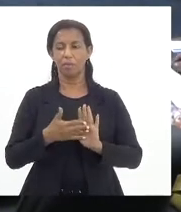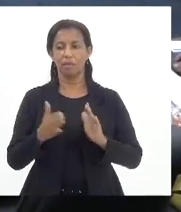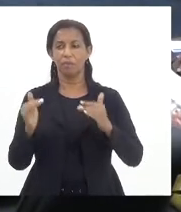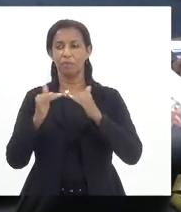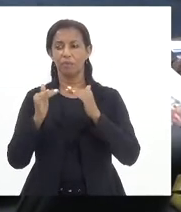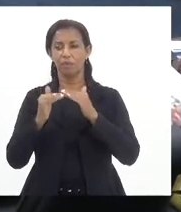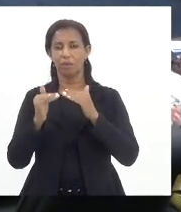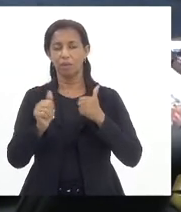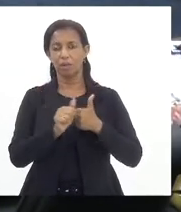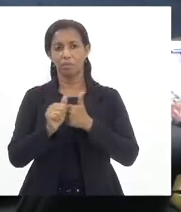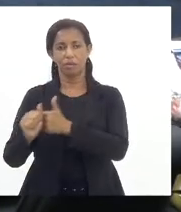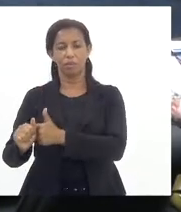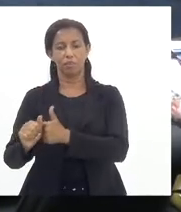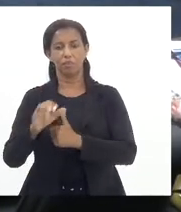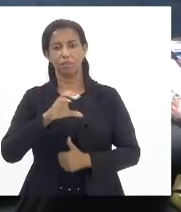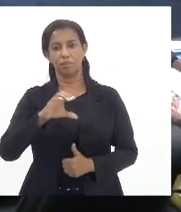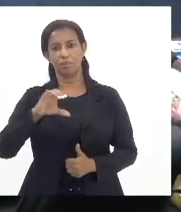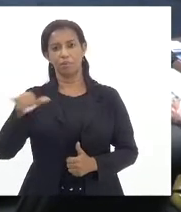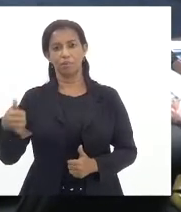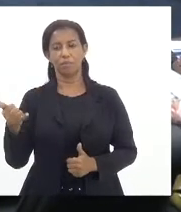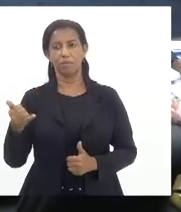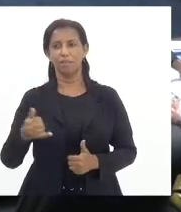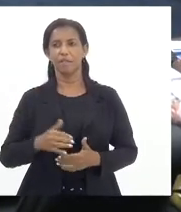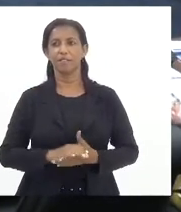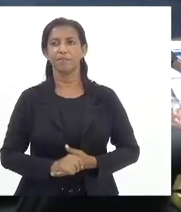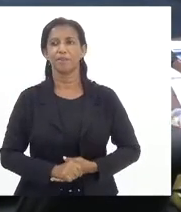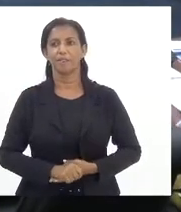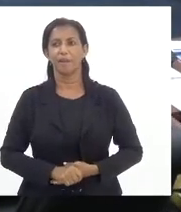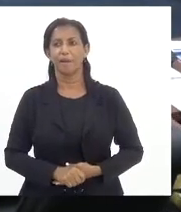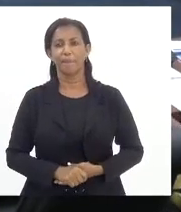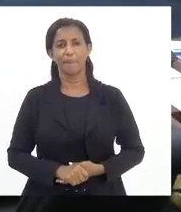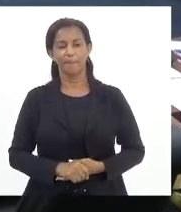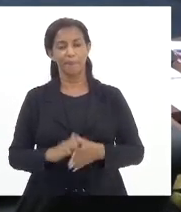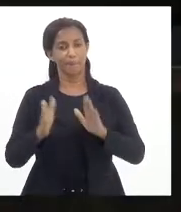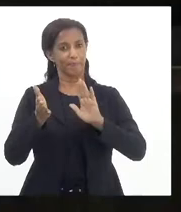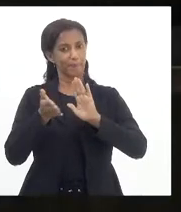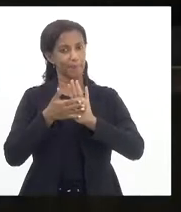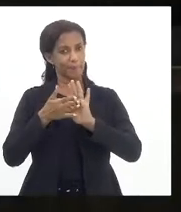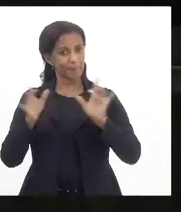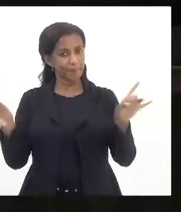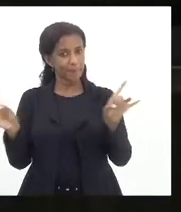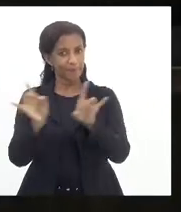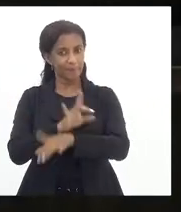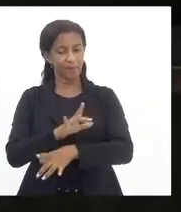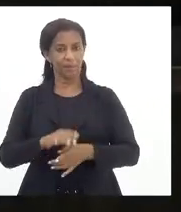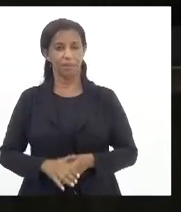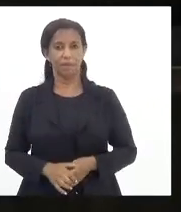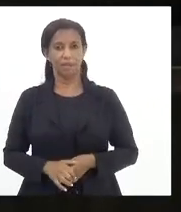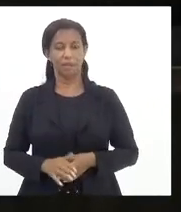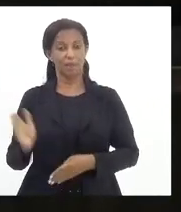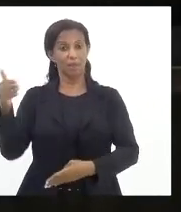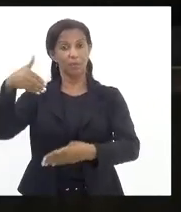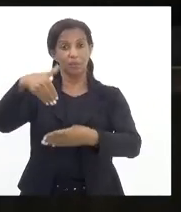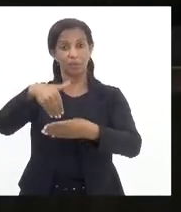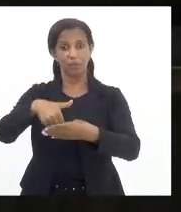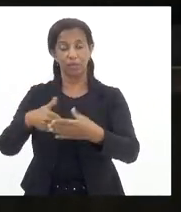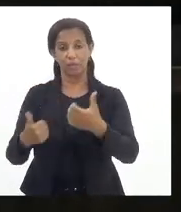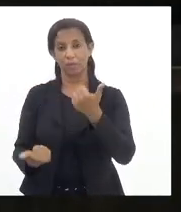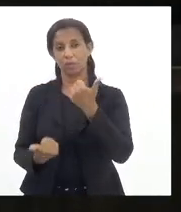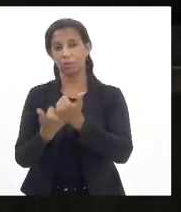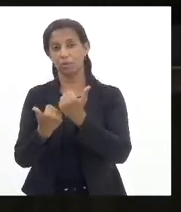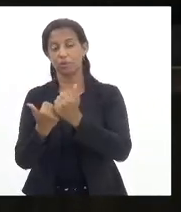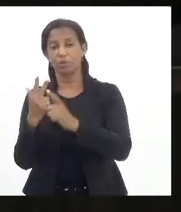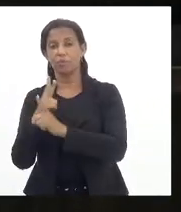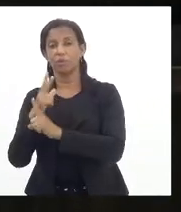favorável eu vou acompanhar o relator da CCJ os pareceres emitidos em votação substitutivo